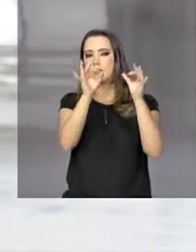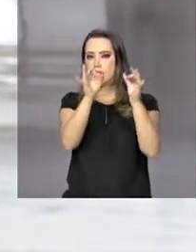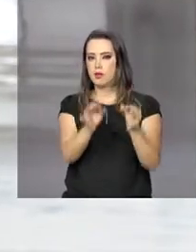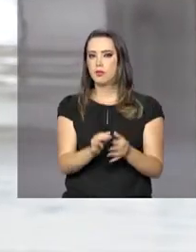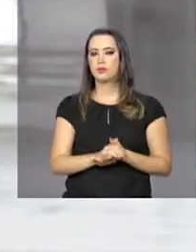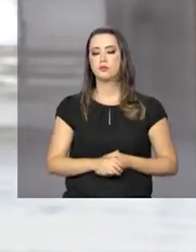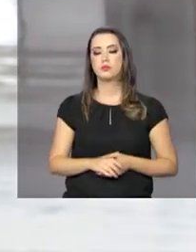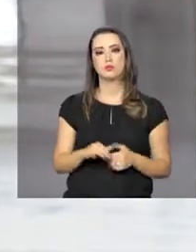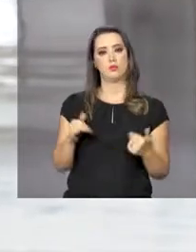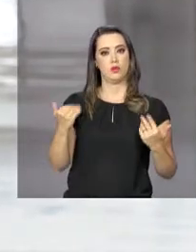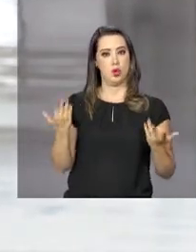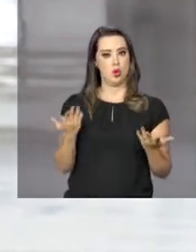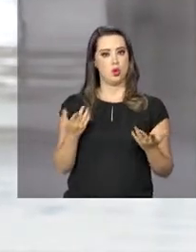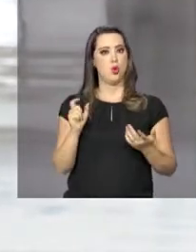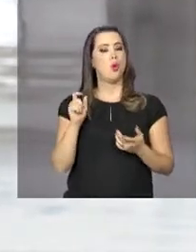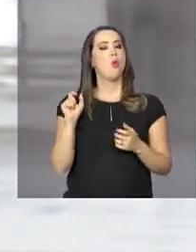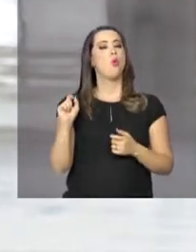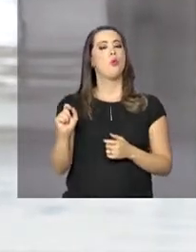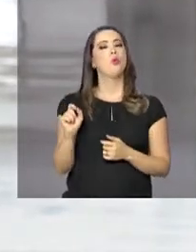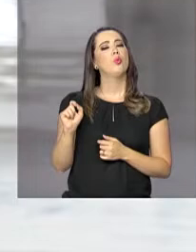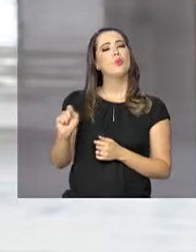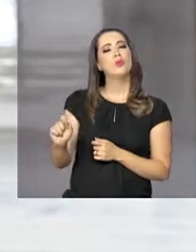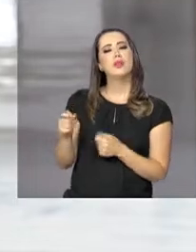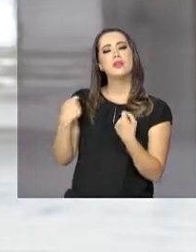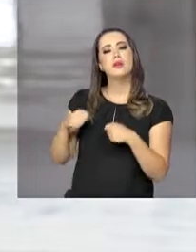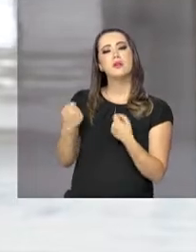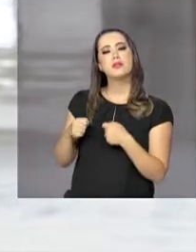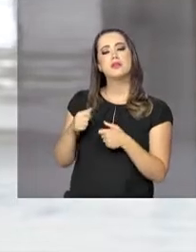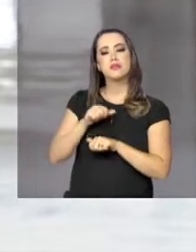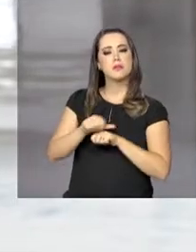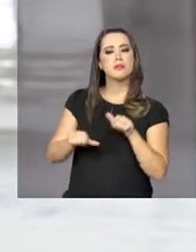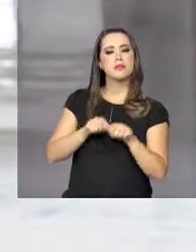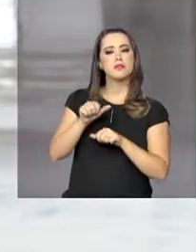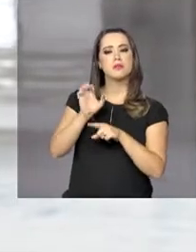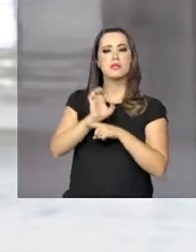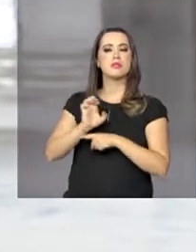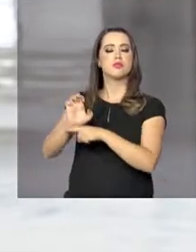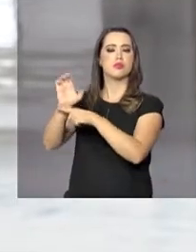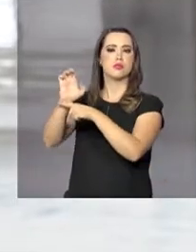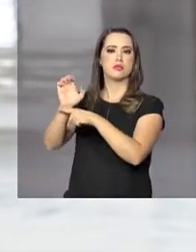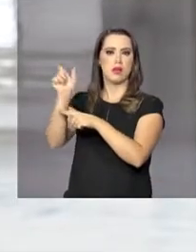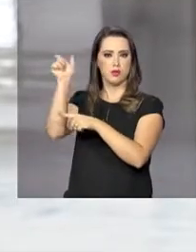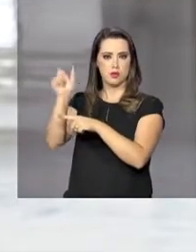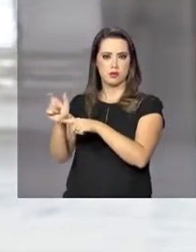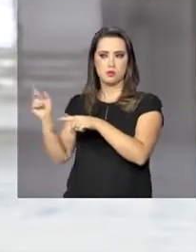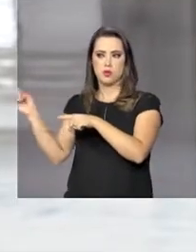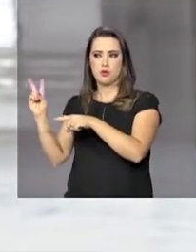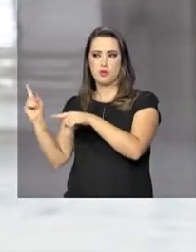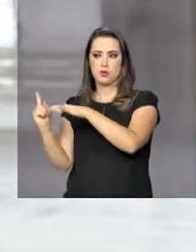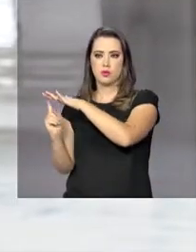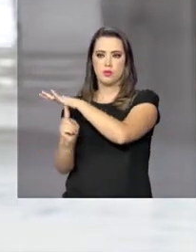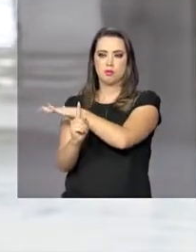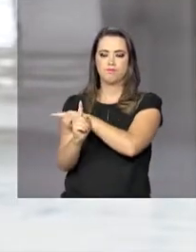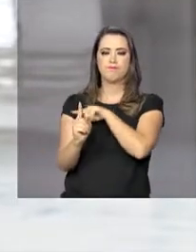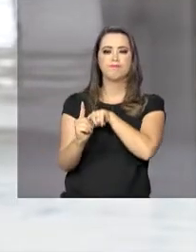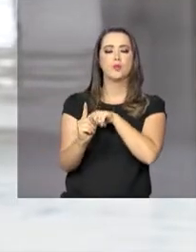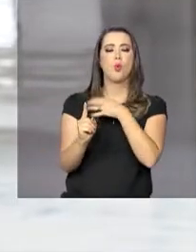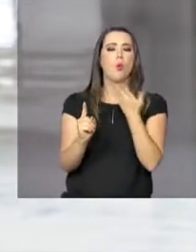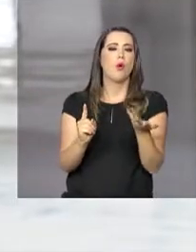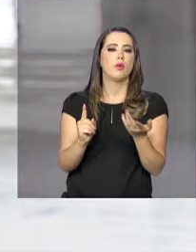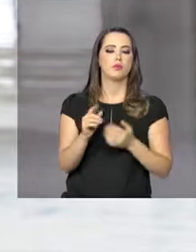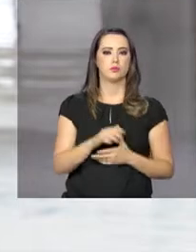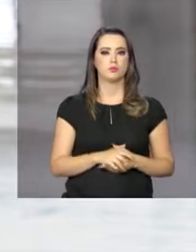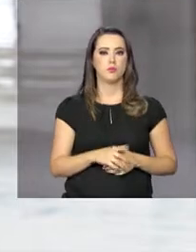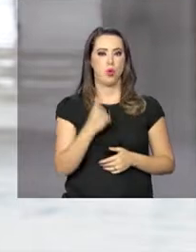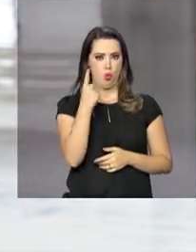também, quais são os critérios para esse processo de interiorização. Um deles, que a gente já pode dizer de pronto aqui, é que tem que ser da própria